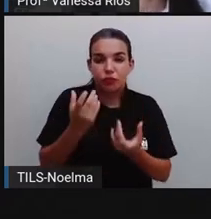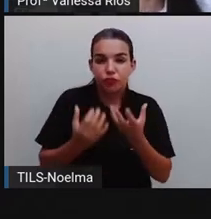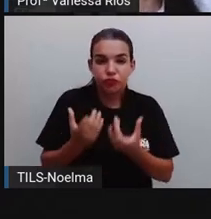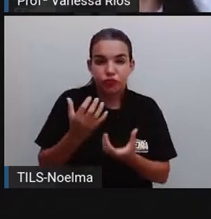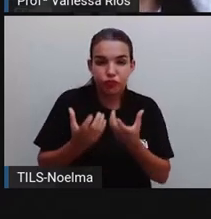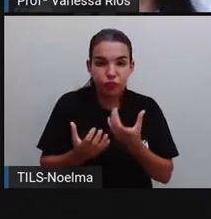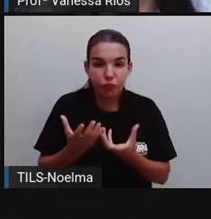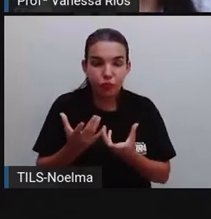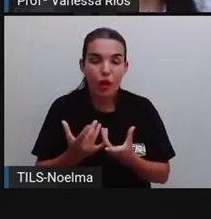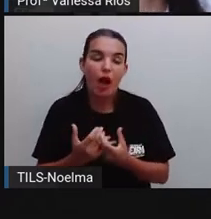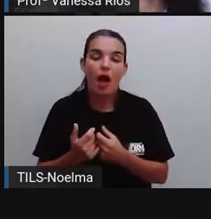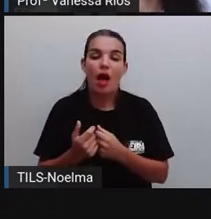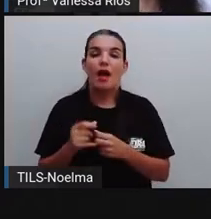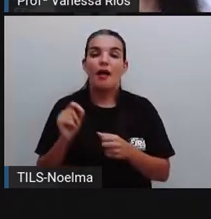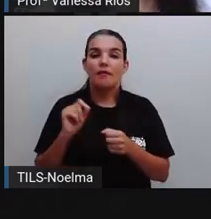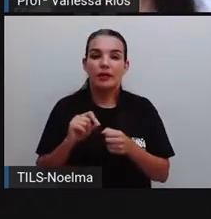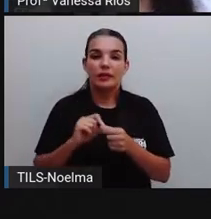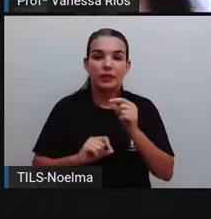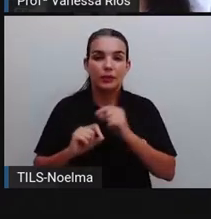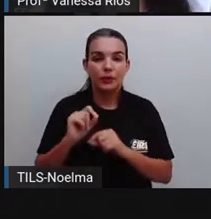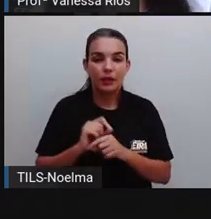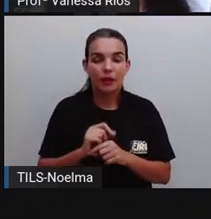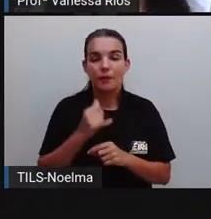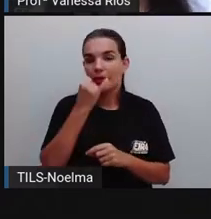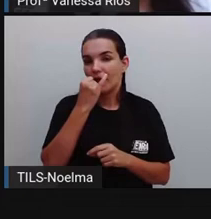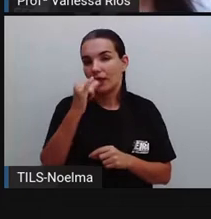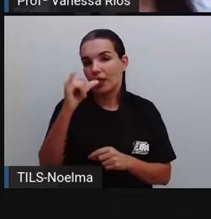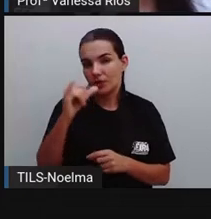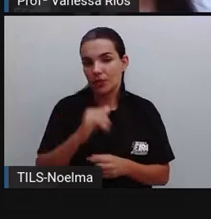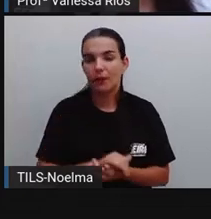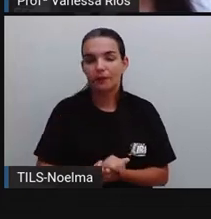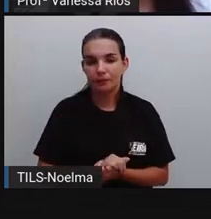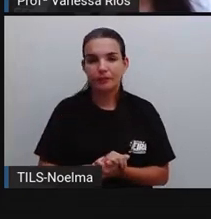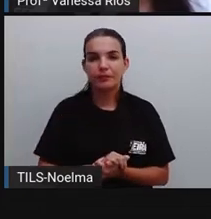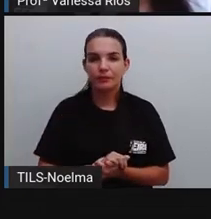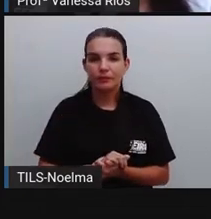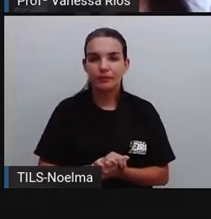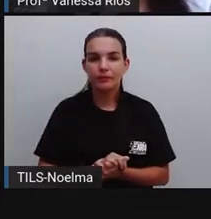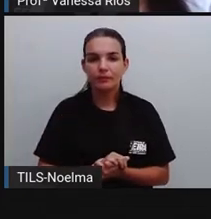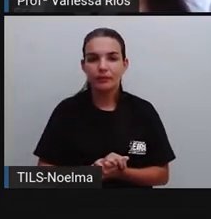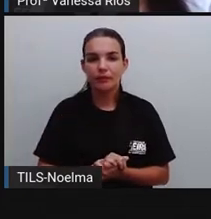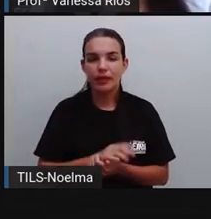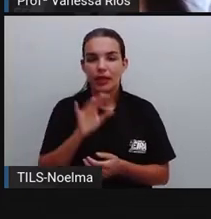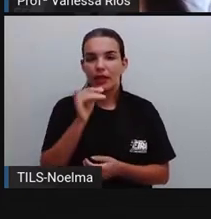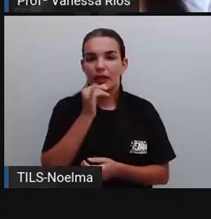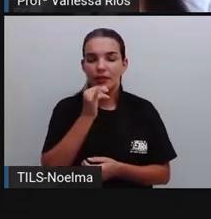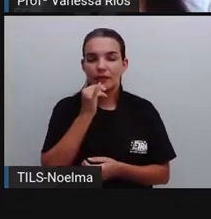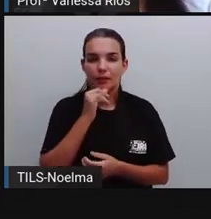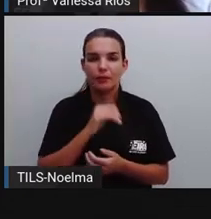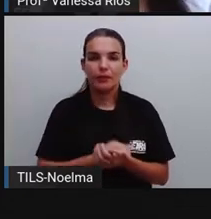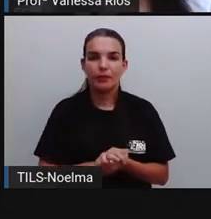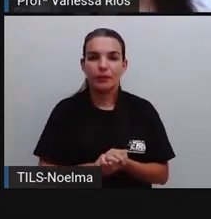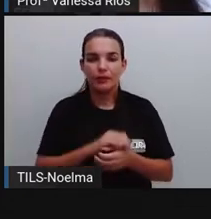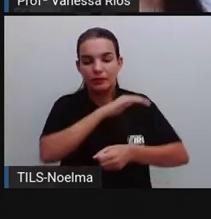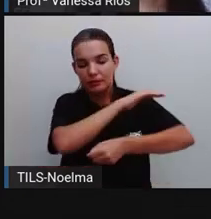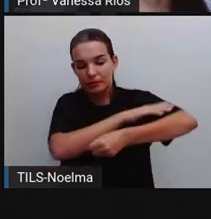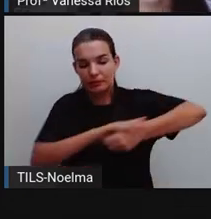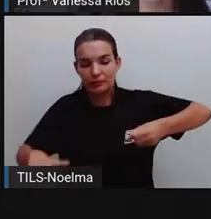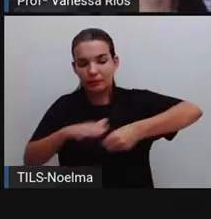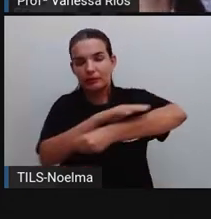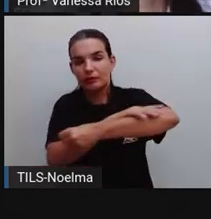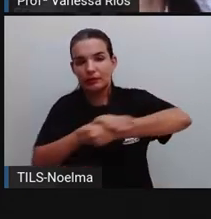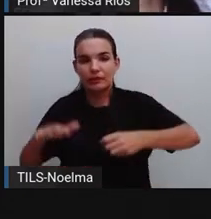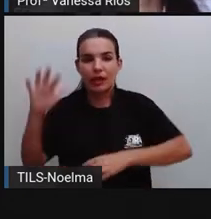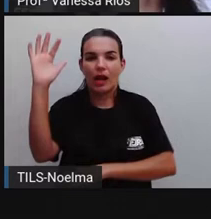a partir dessa queima vai ser produzida energia. Então existem aí casca de madeira, a própria